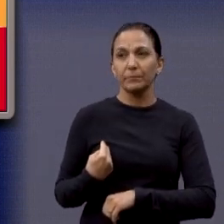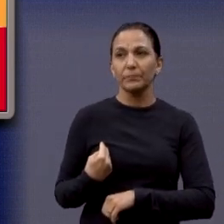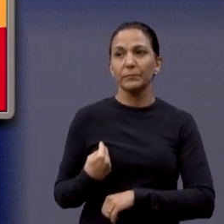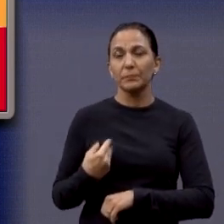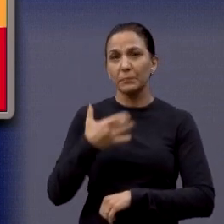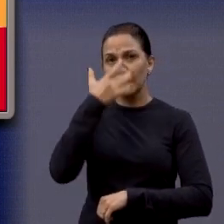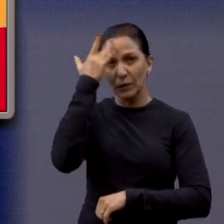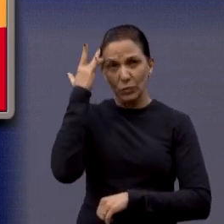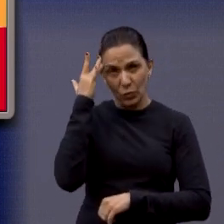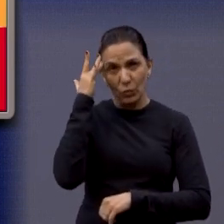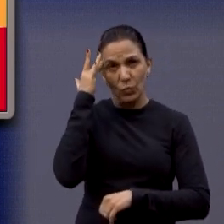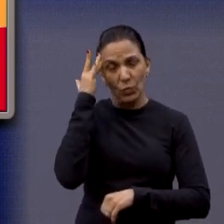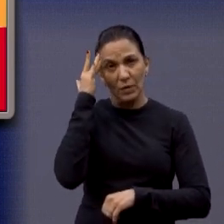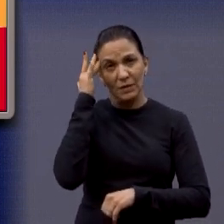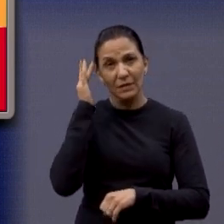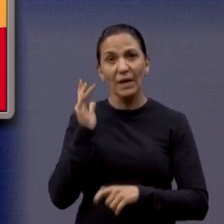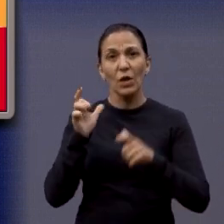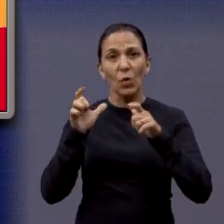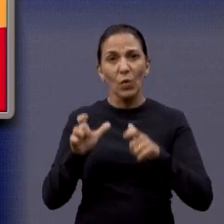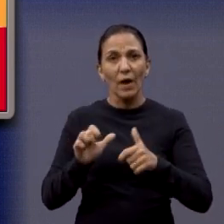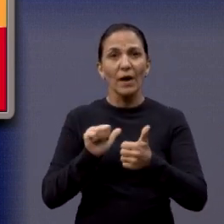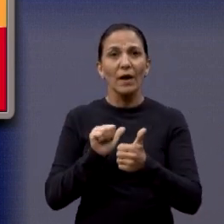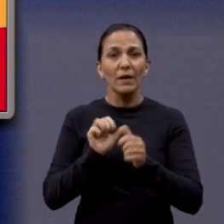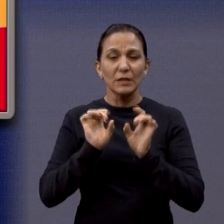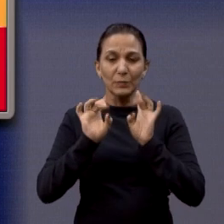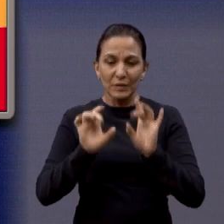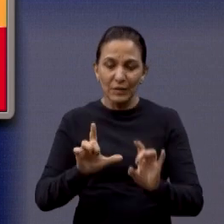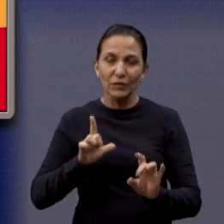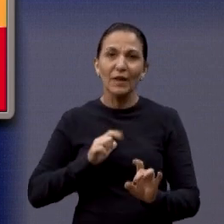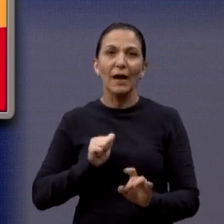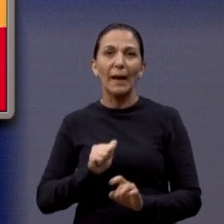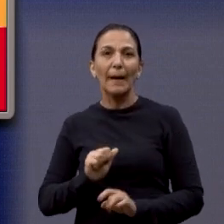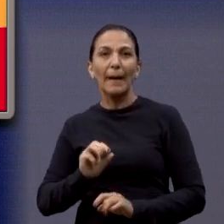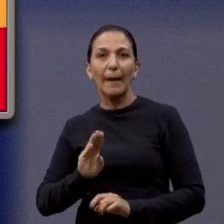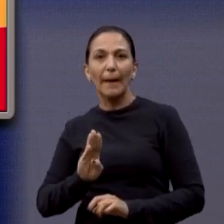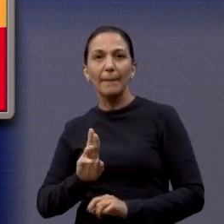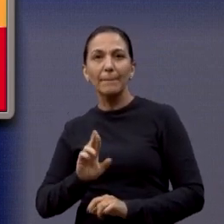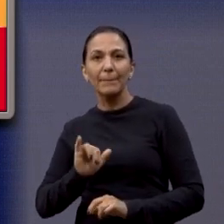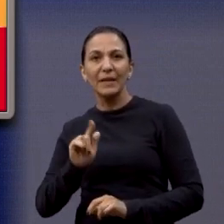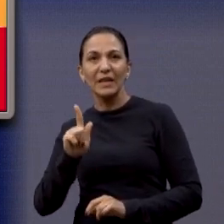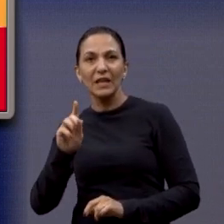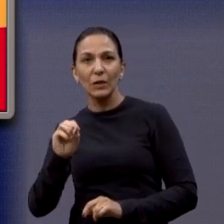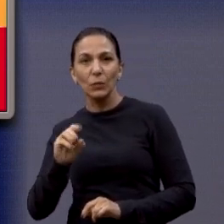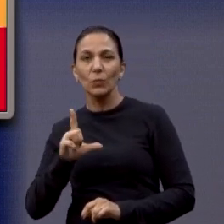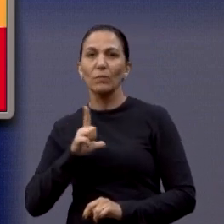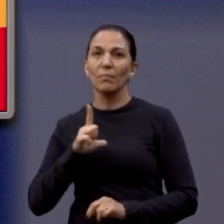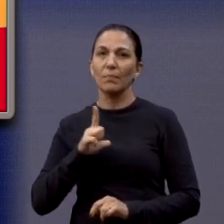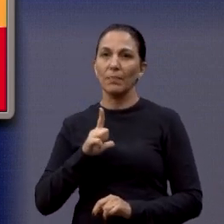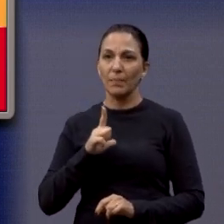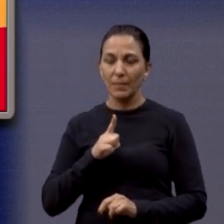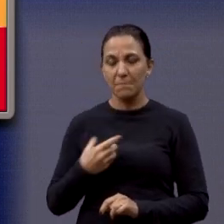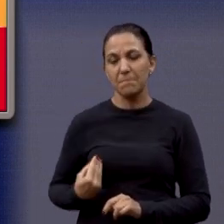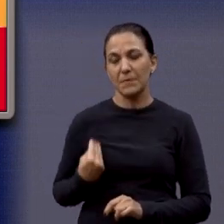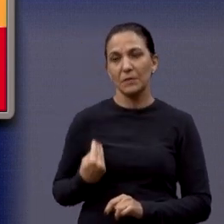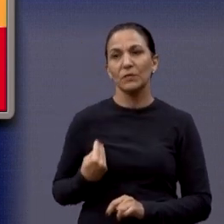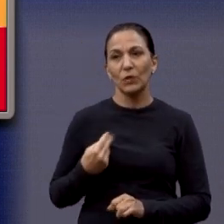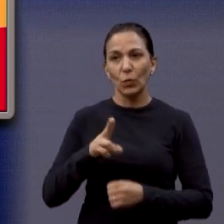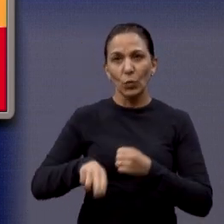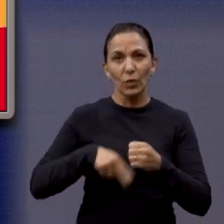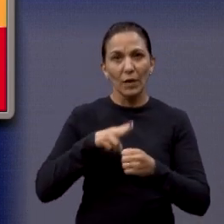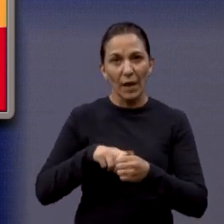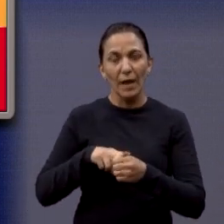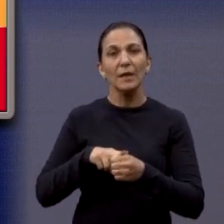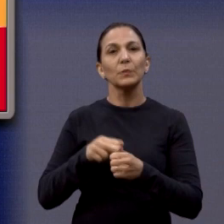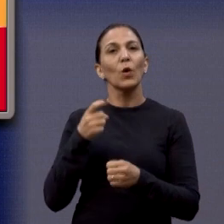algum abrigo. Então tem essa parceria com a Secretaria de Saúde, com a Secretaria de Assistência e também com a Unesp, o